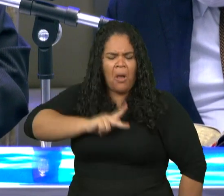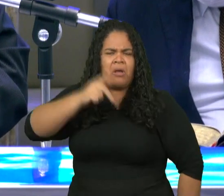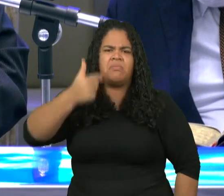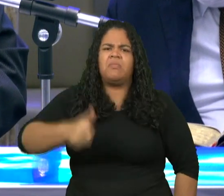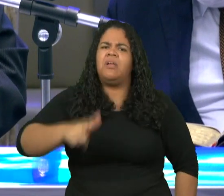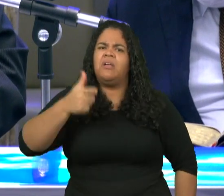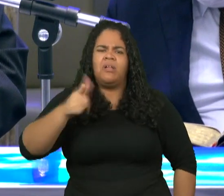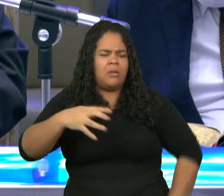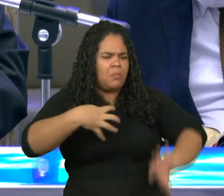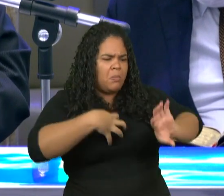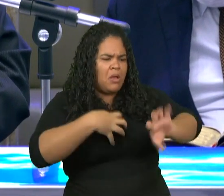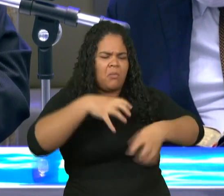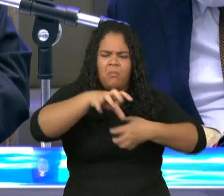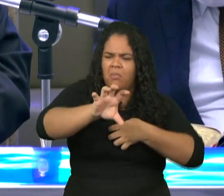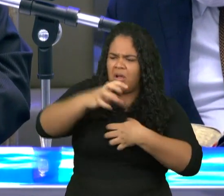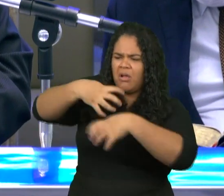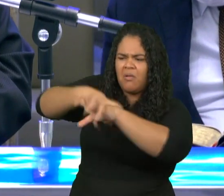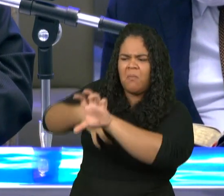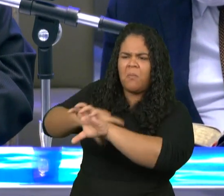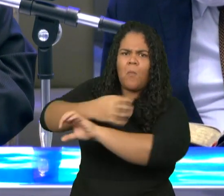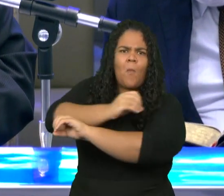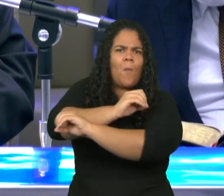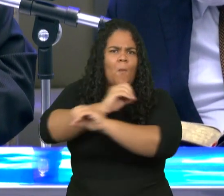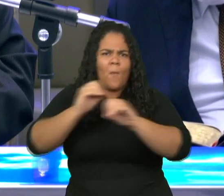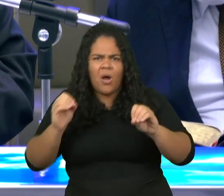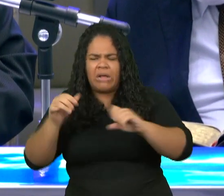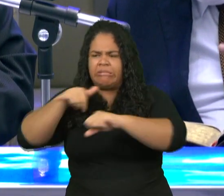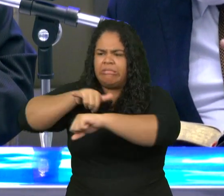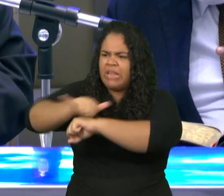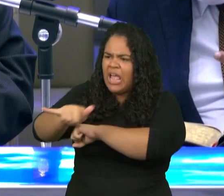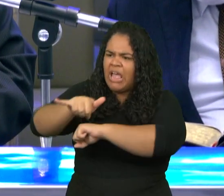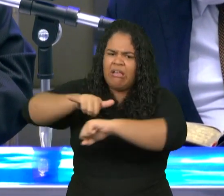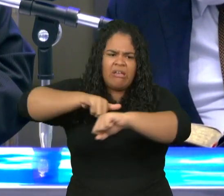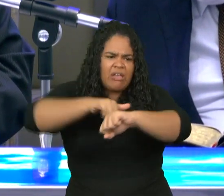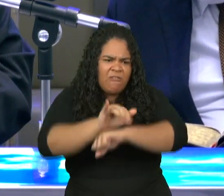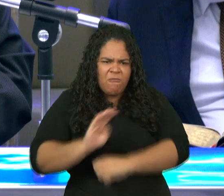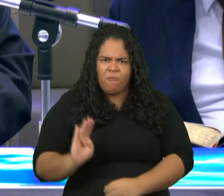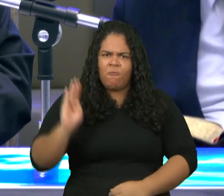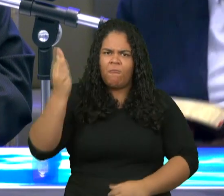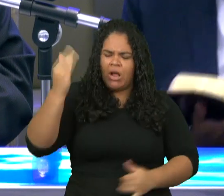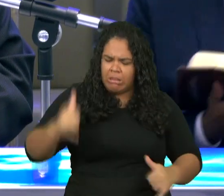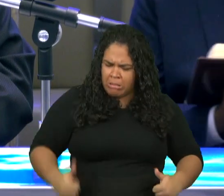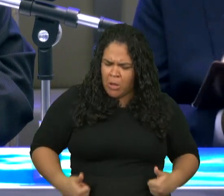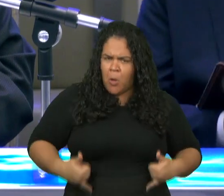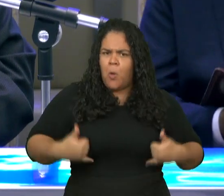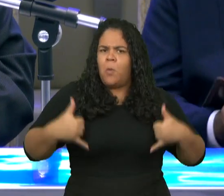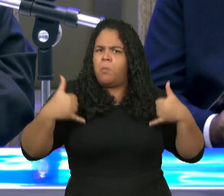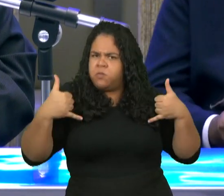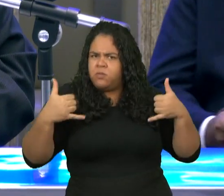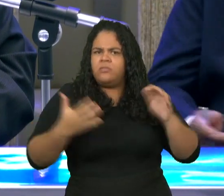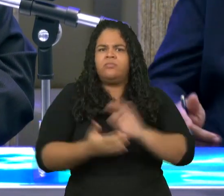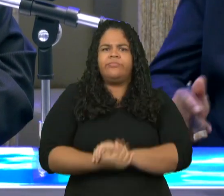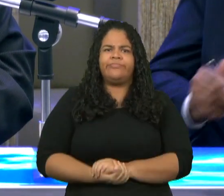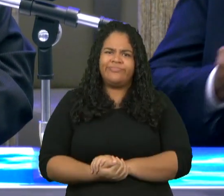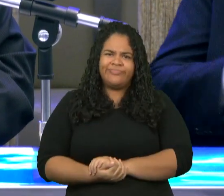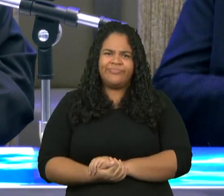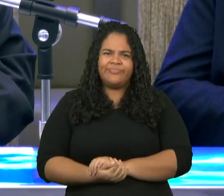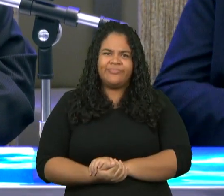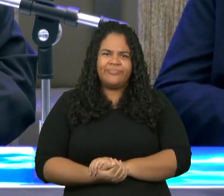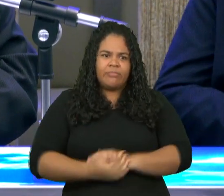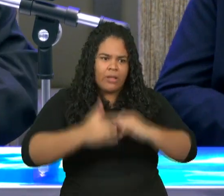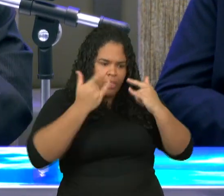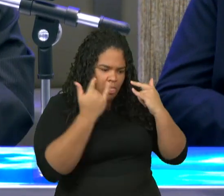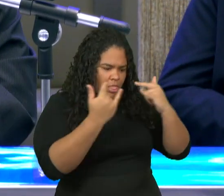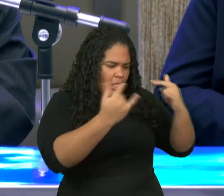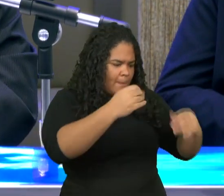para com os bons, traidores, obstinados, orgulhosos, mais amigos dos deleites do